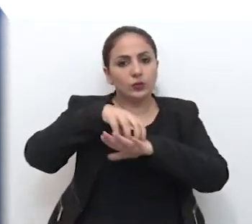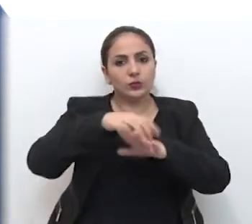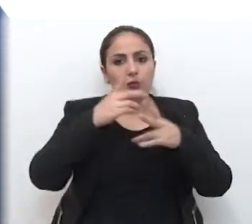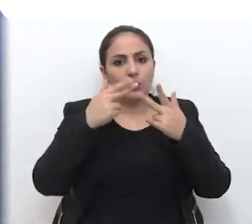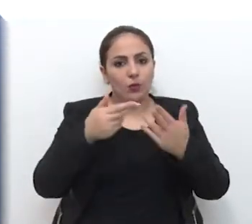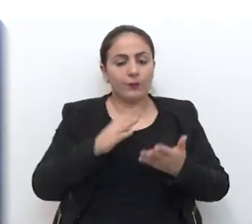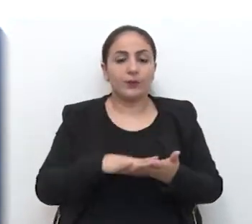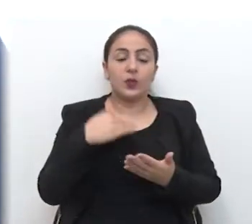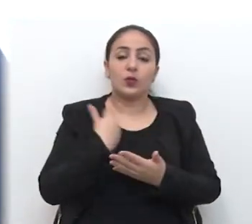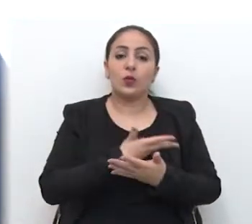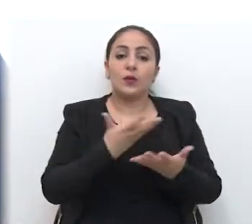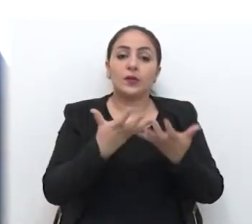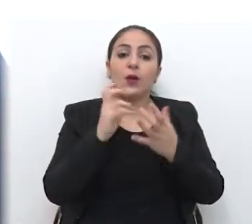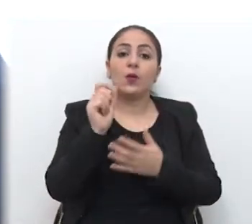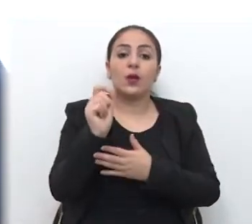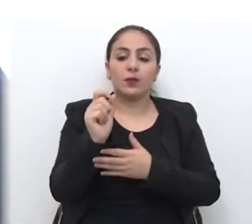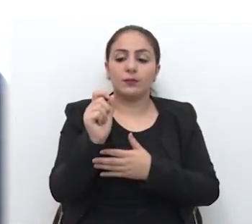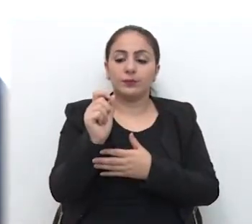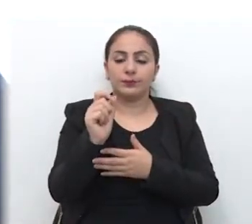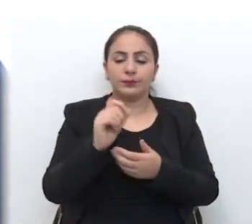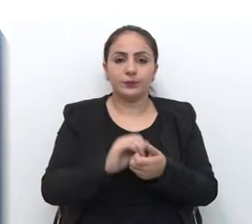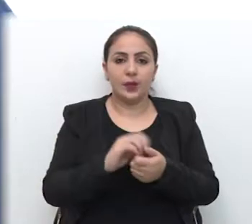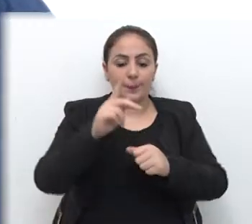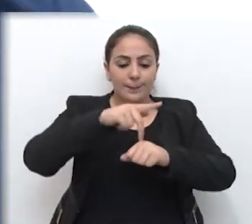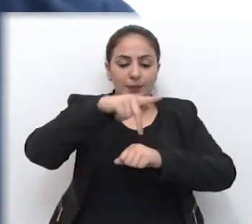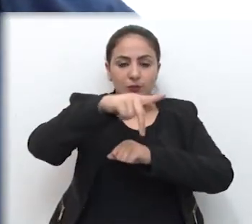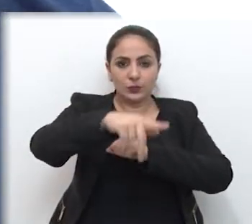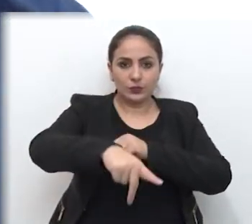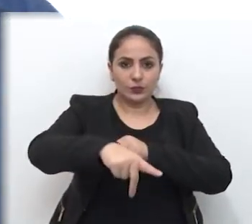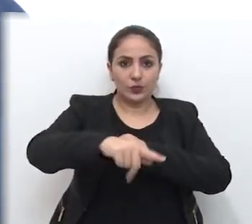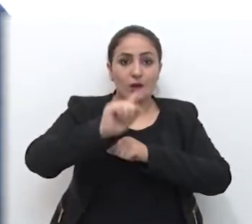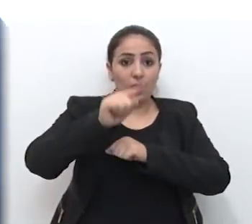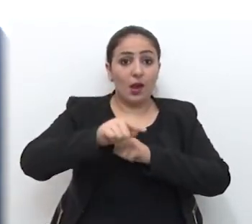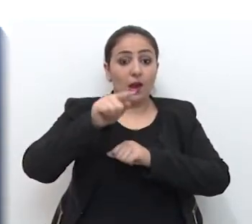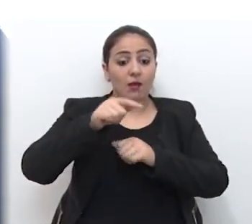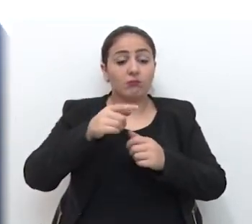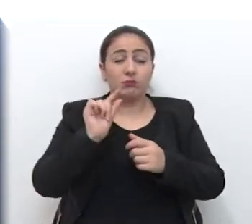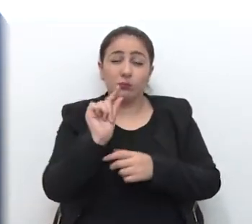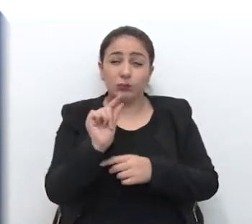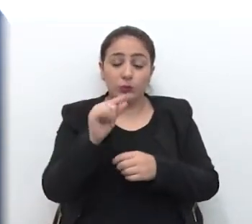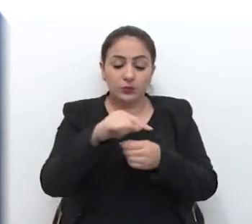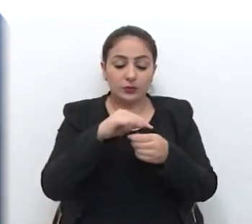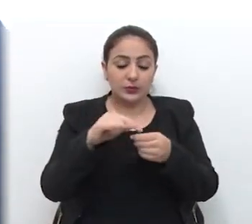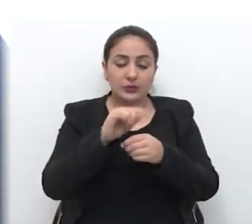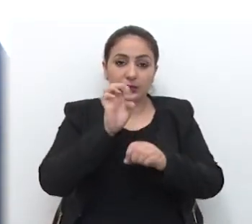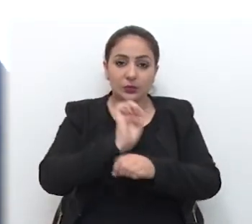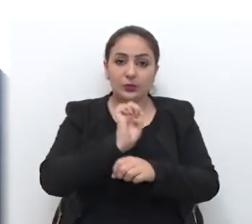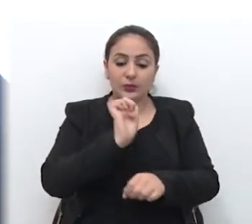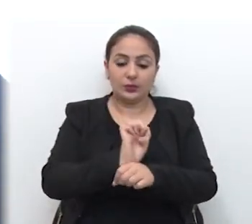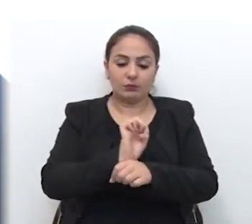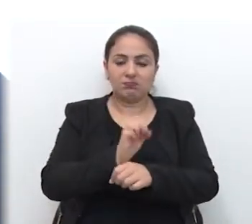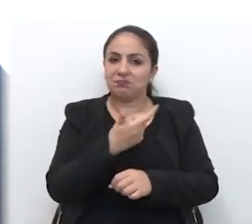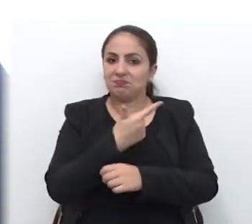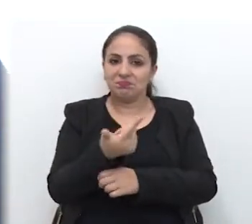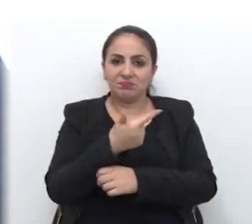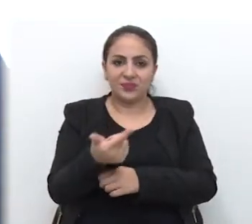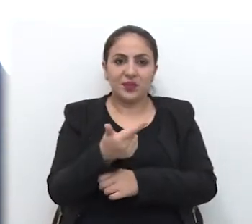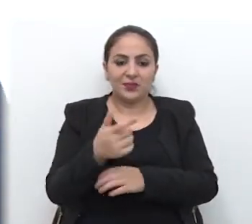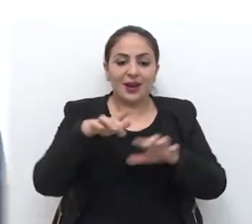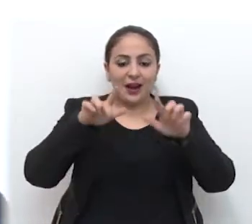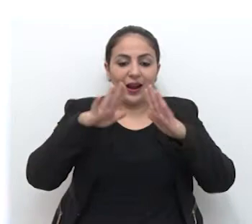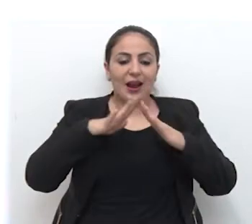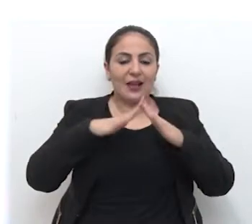nós queremos como legislador? Passo Fundo é uma das poucas cidades do Estado que não temos a Casa da Cultura.